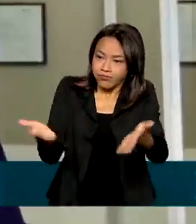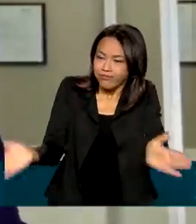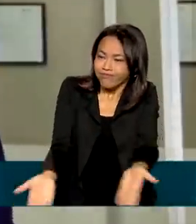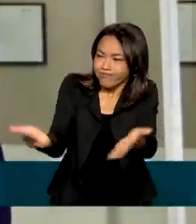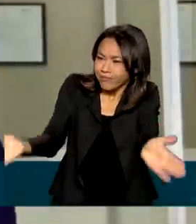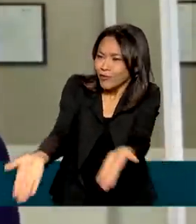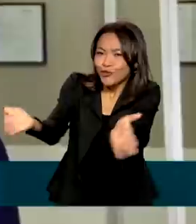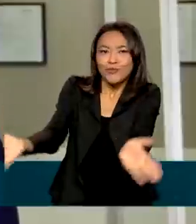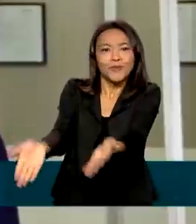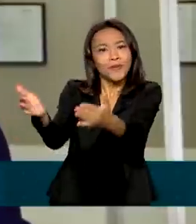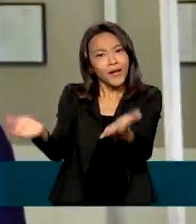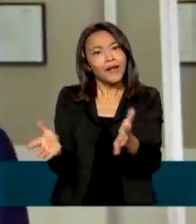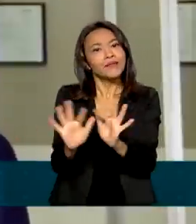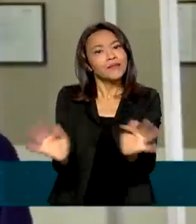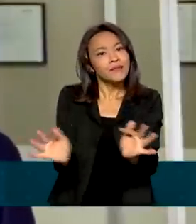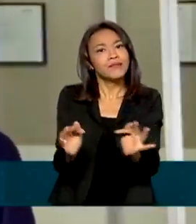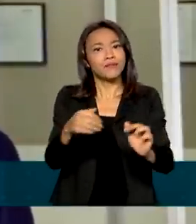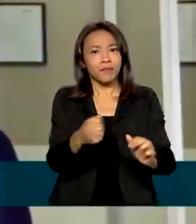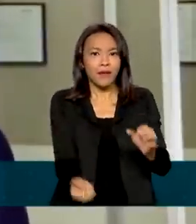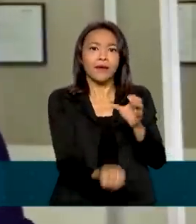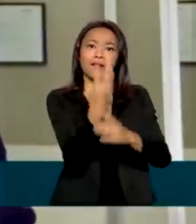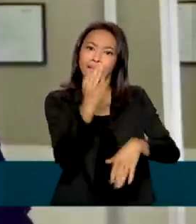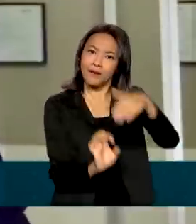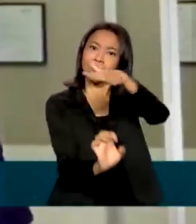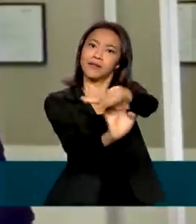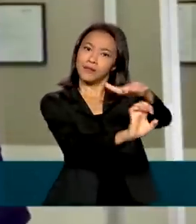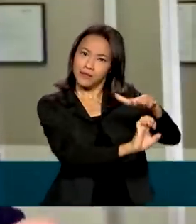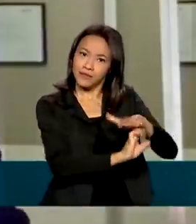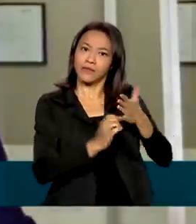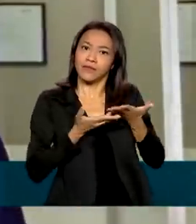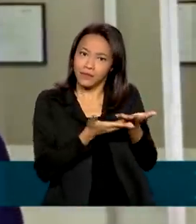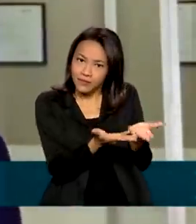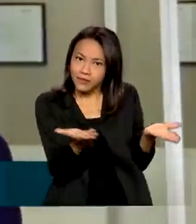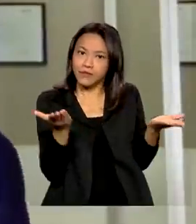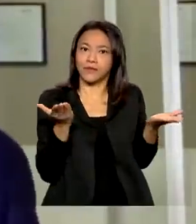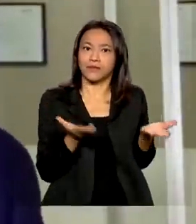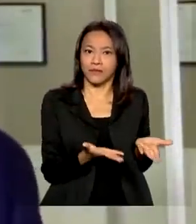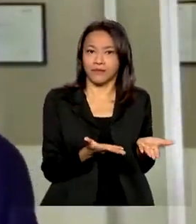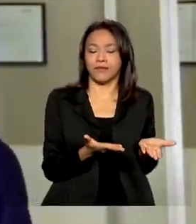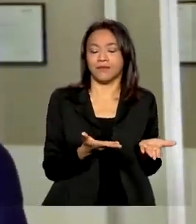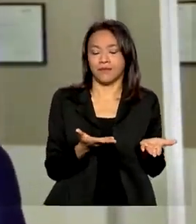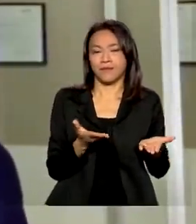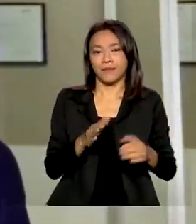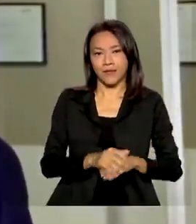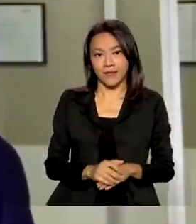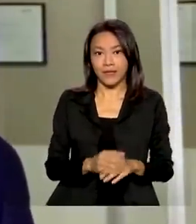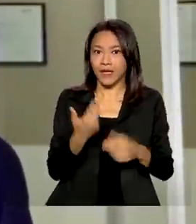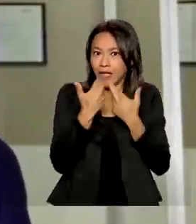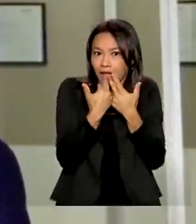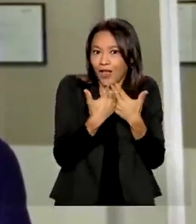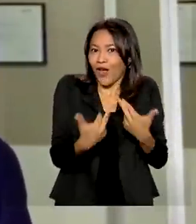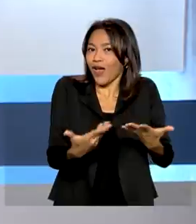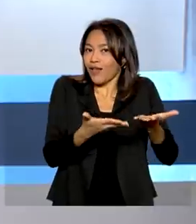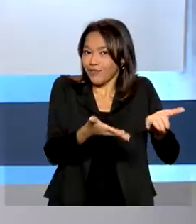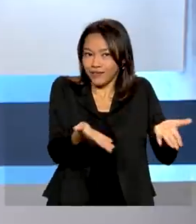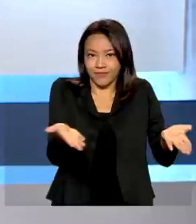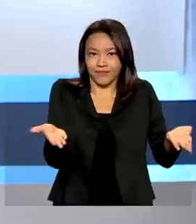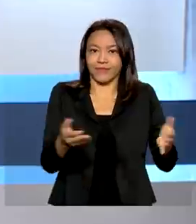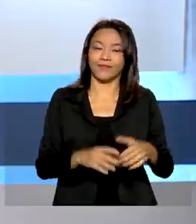estimular os empreendedores a criarem essas iniciativas inovadoras.